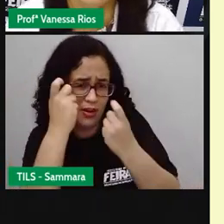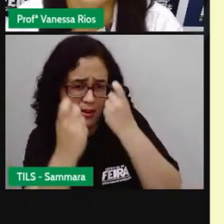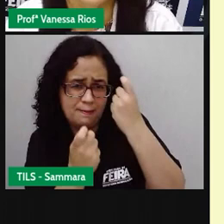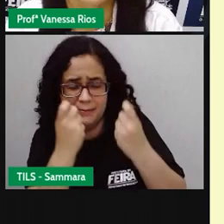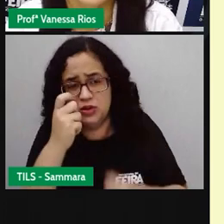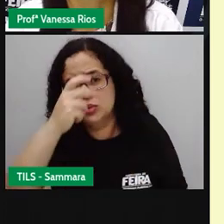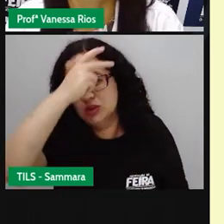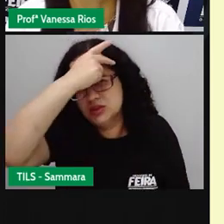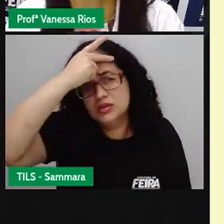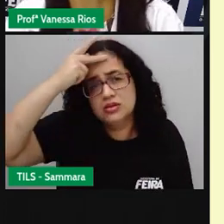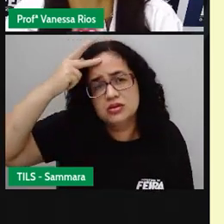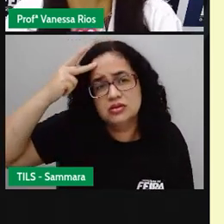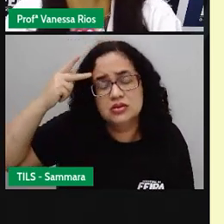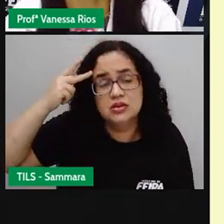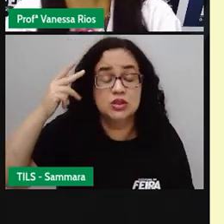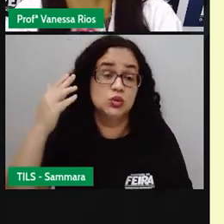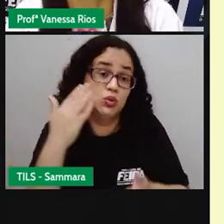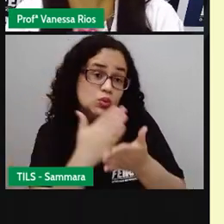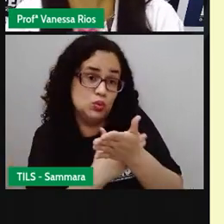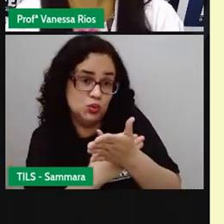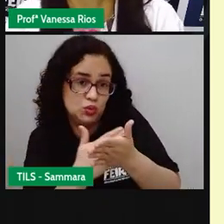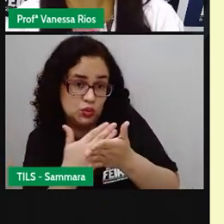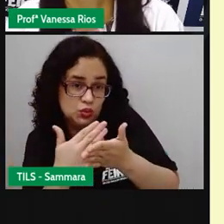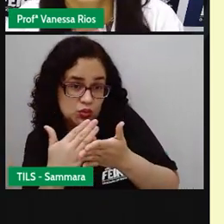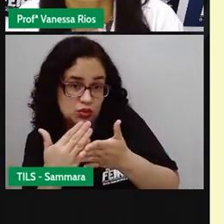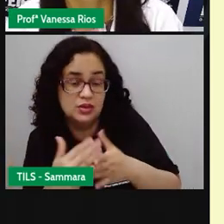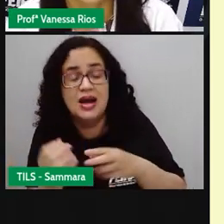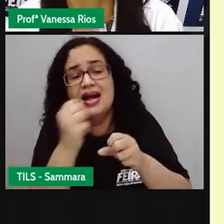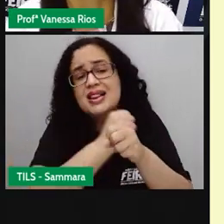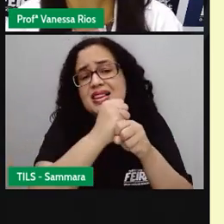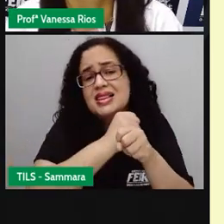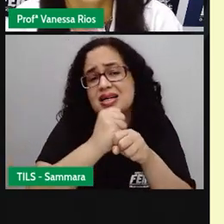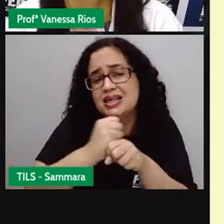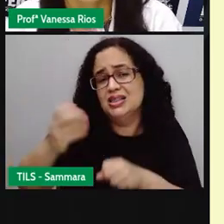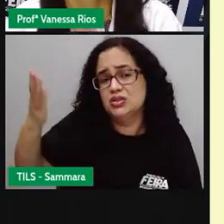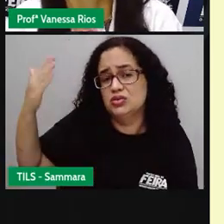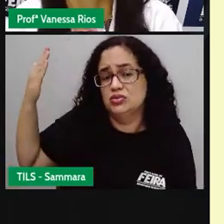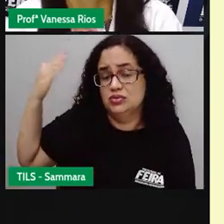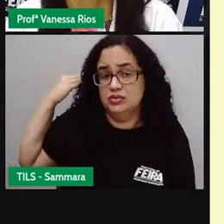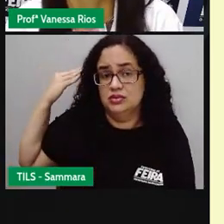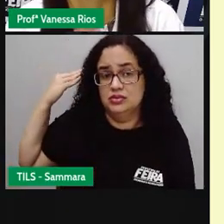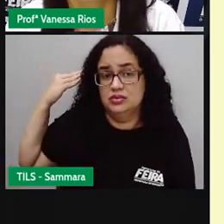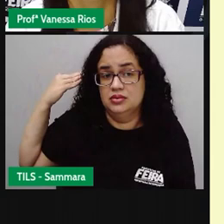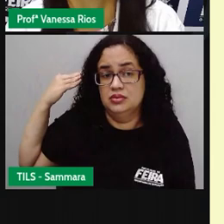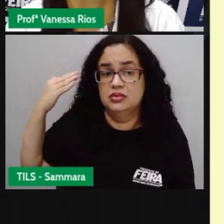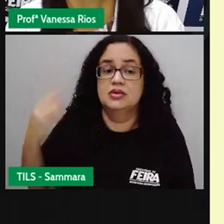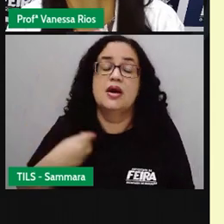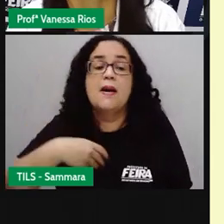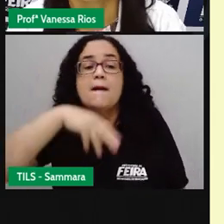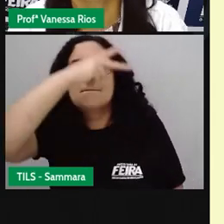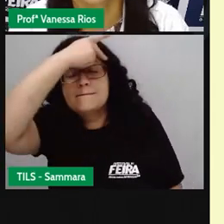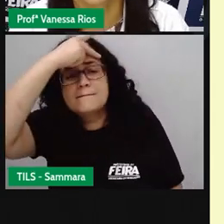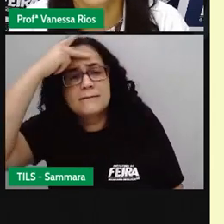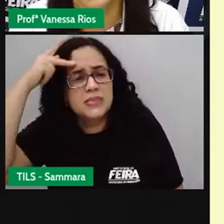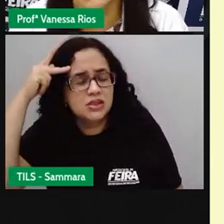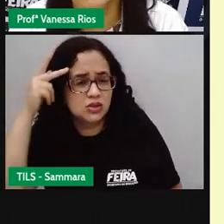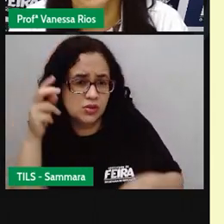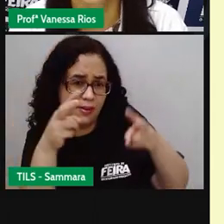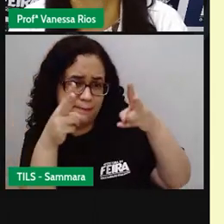o homem. E aí, desde o início, né, há muitos anos atrás, a partir do momento que o homem teve essa